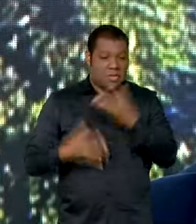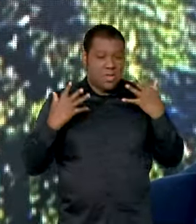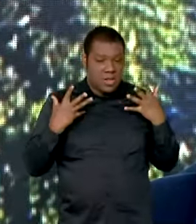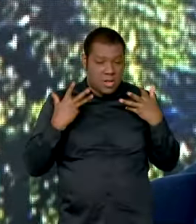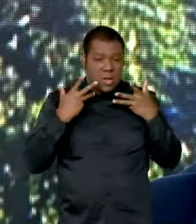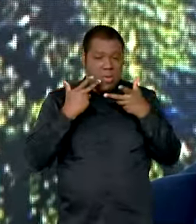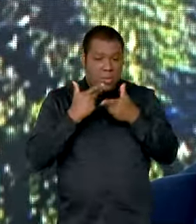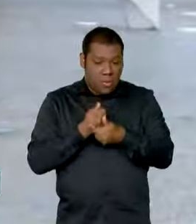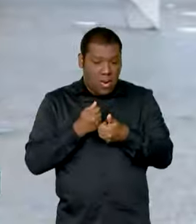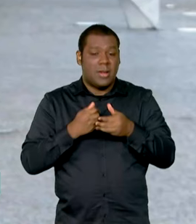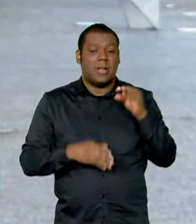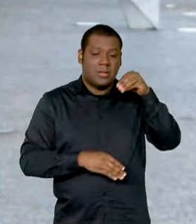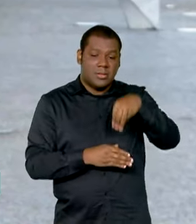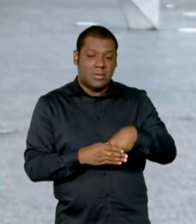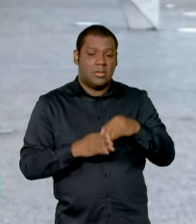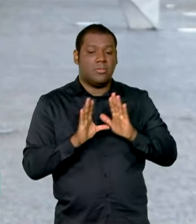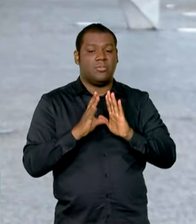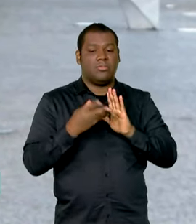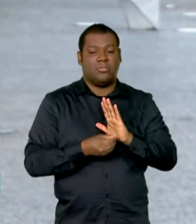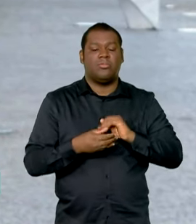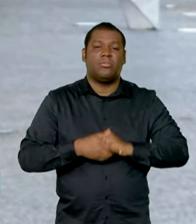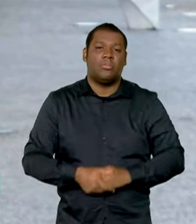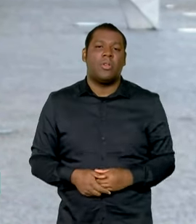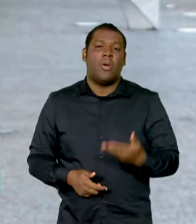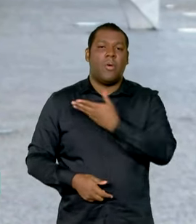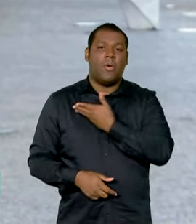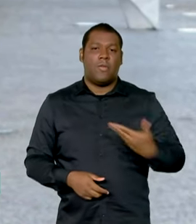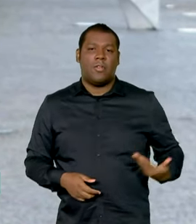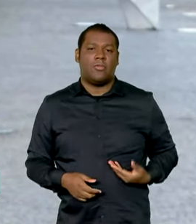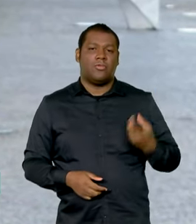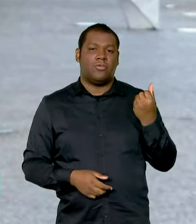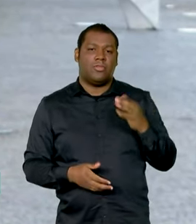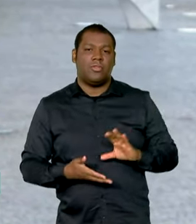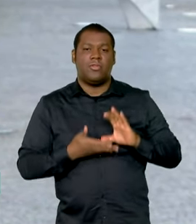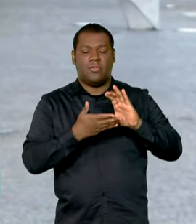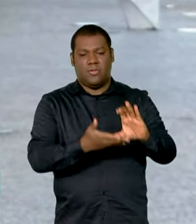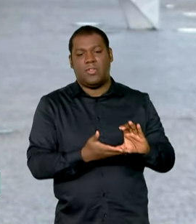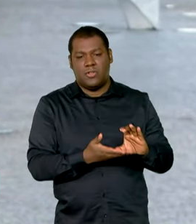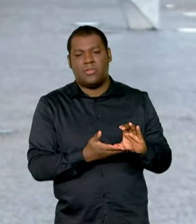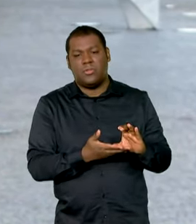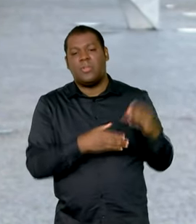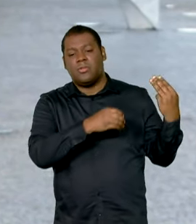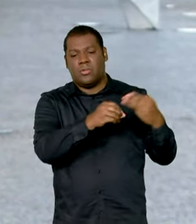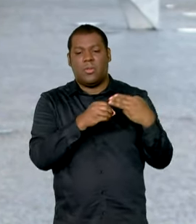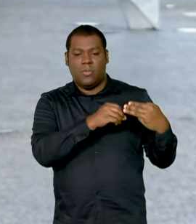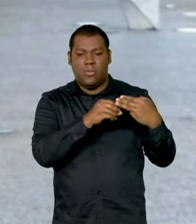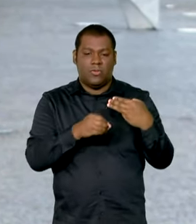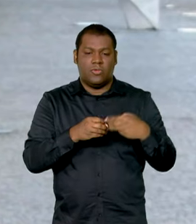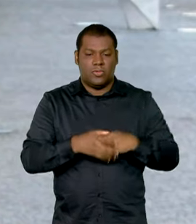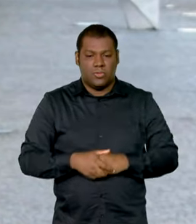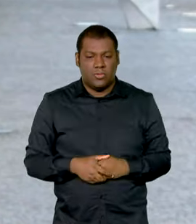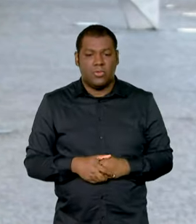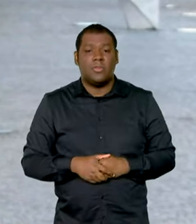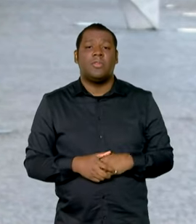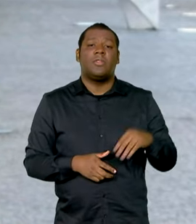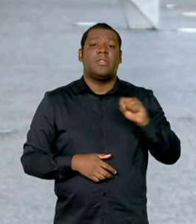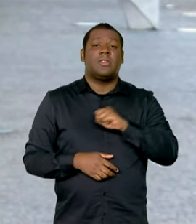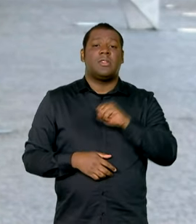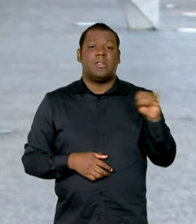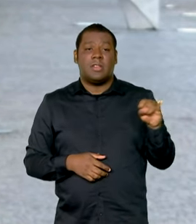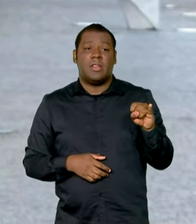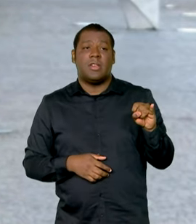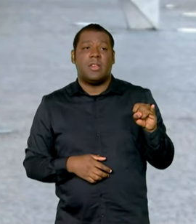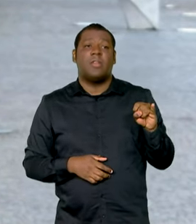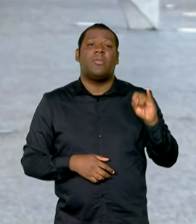vive na Amazônia. O pagamento dos recursos vai ser de acordo com a performance dos municípios. Quanto maior a redução